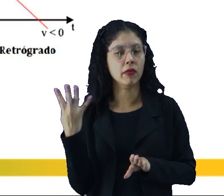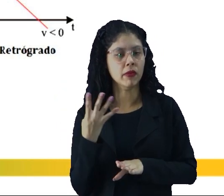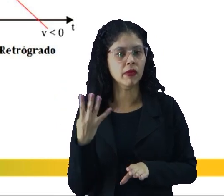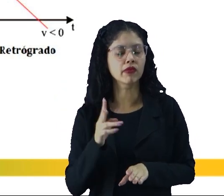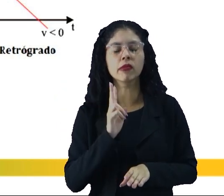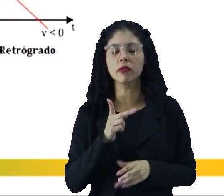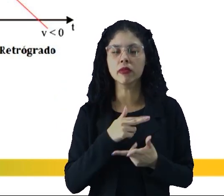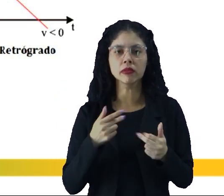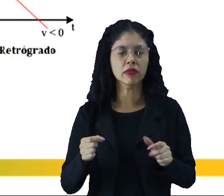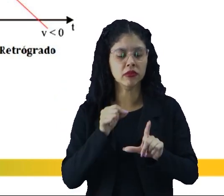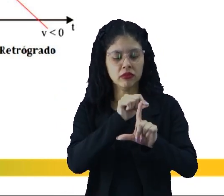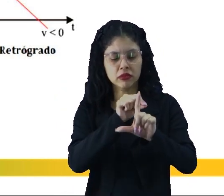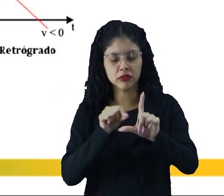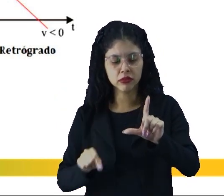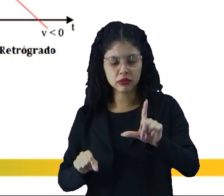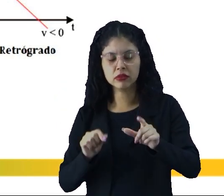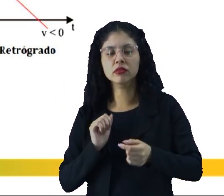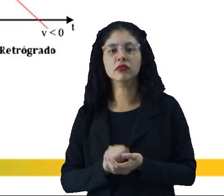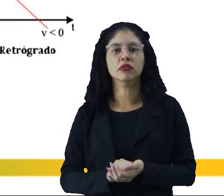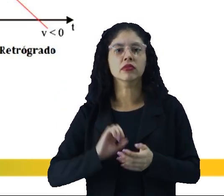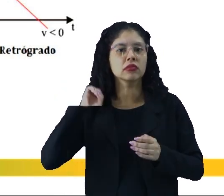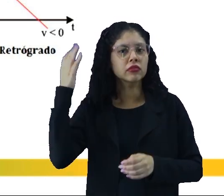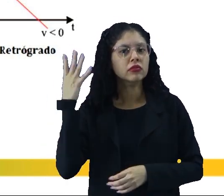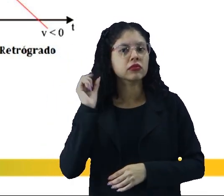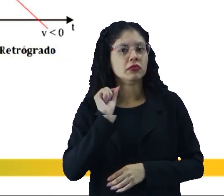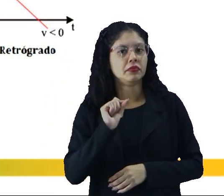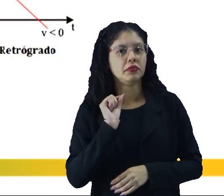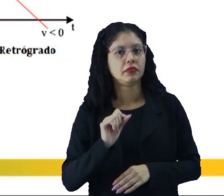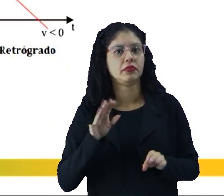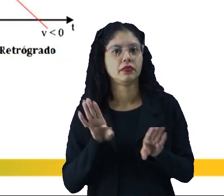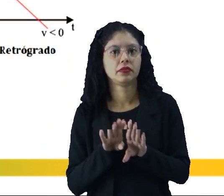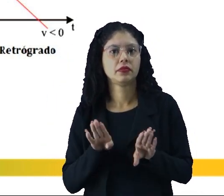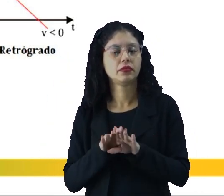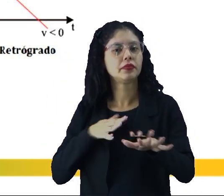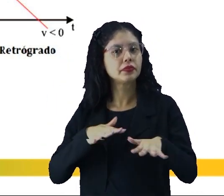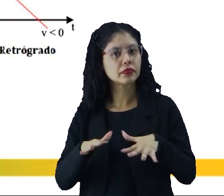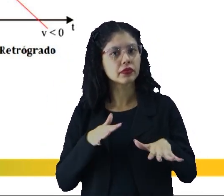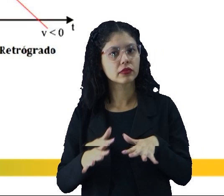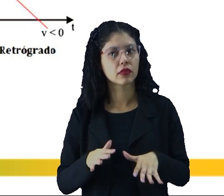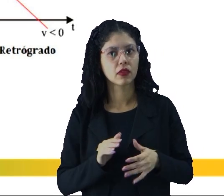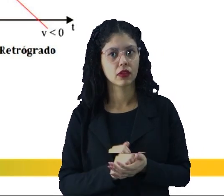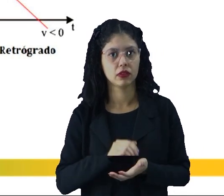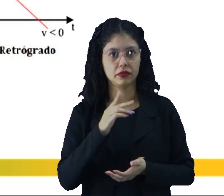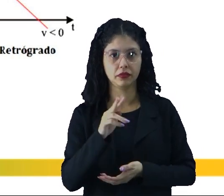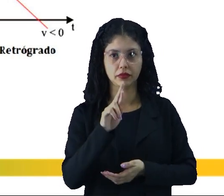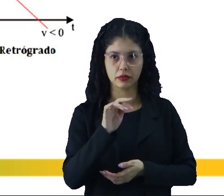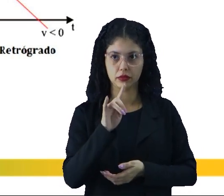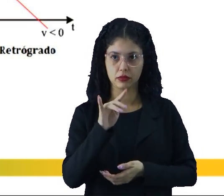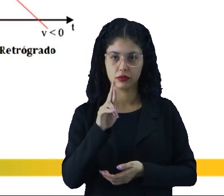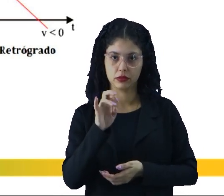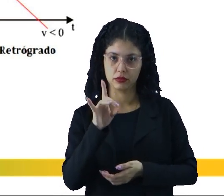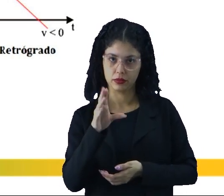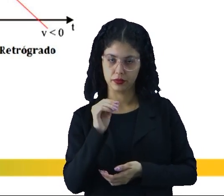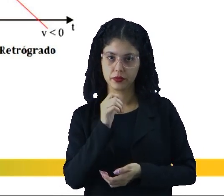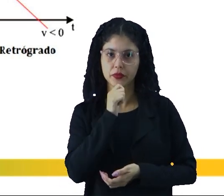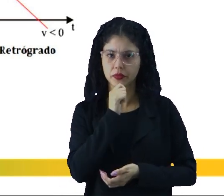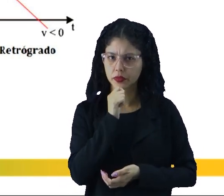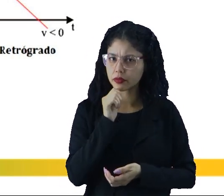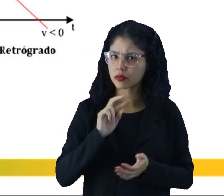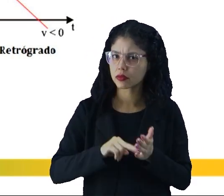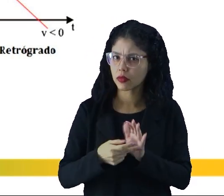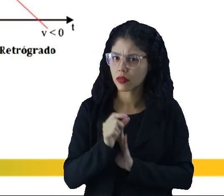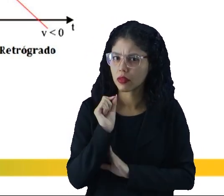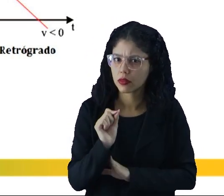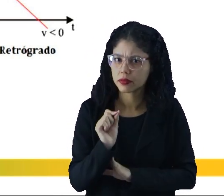gráfico, a mesma coisa. Nesse caso, vocês vão chamar esse movimento de retrógrado. O que isso significa